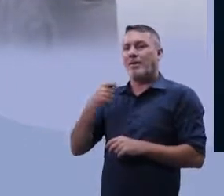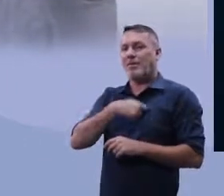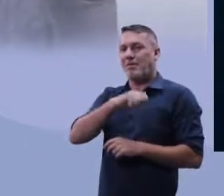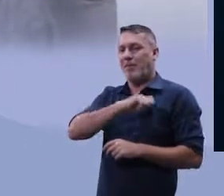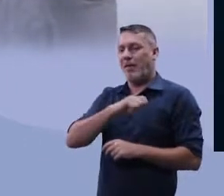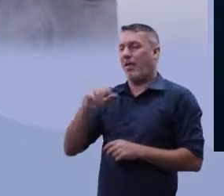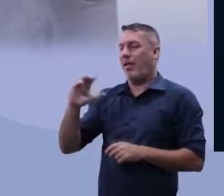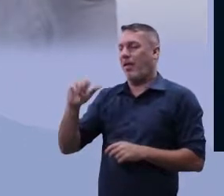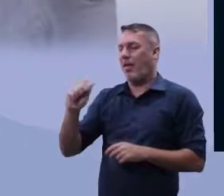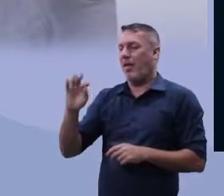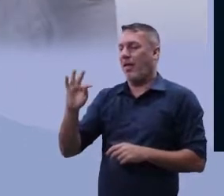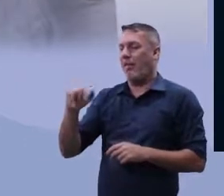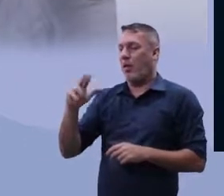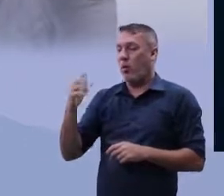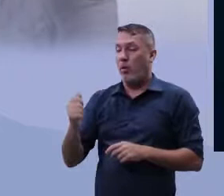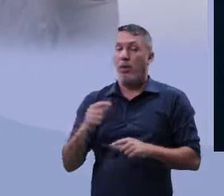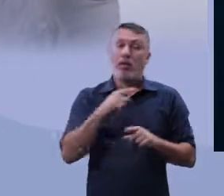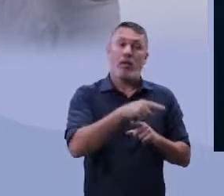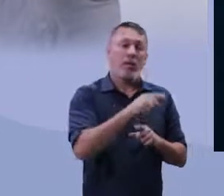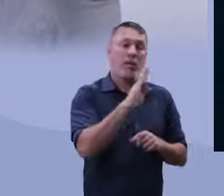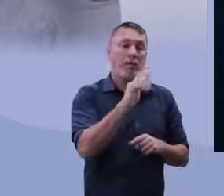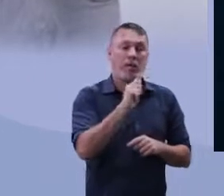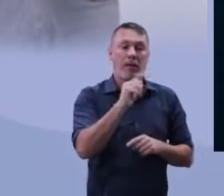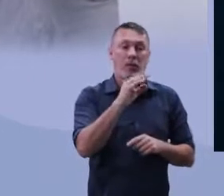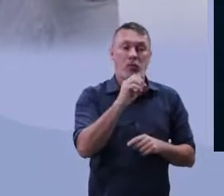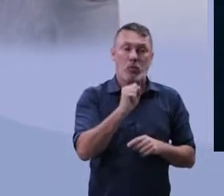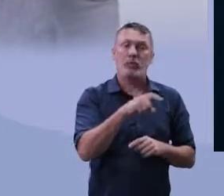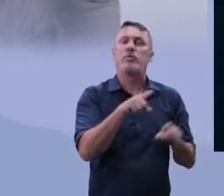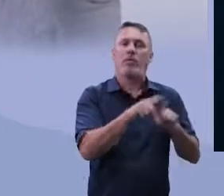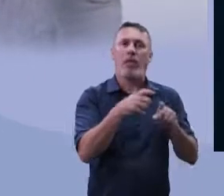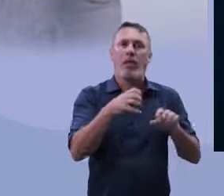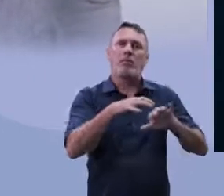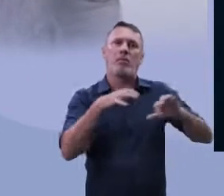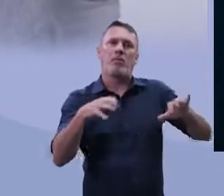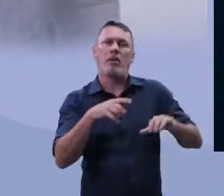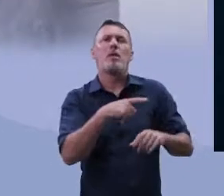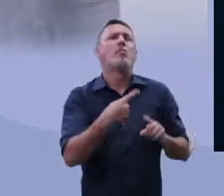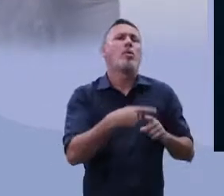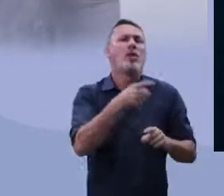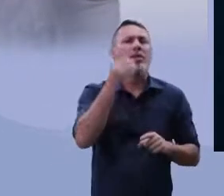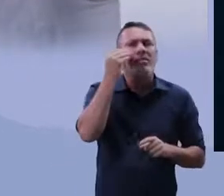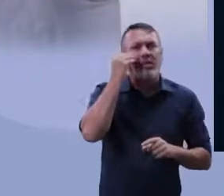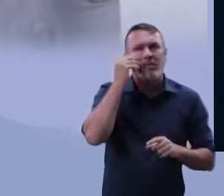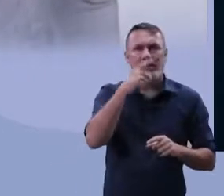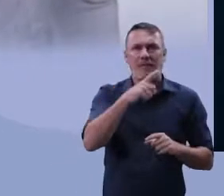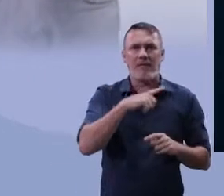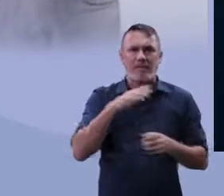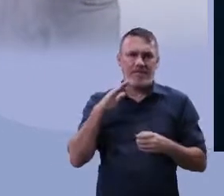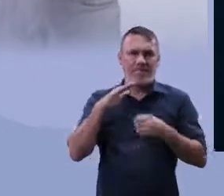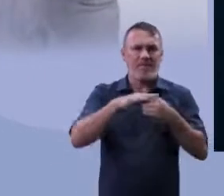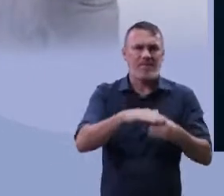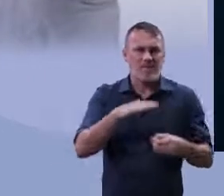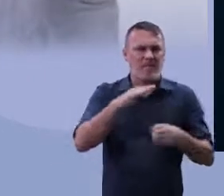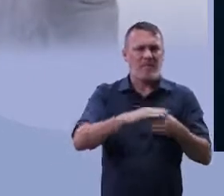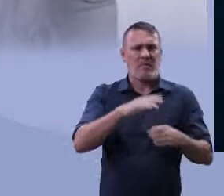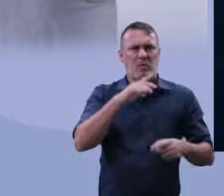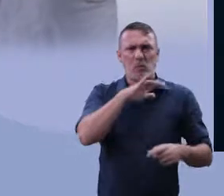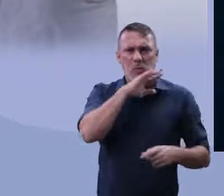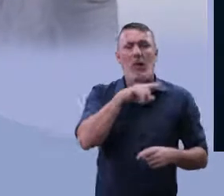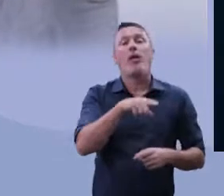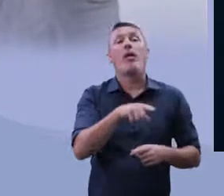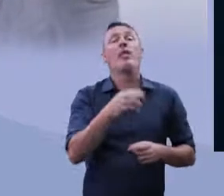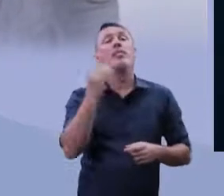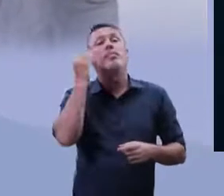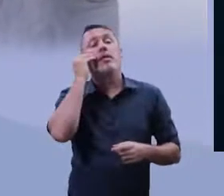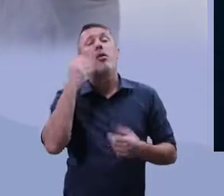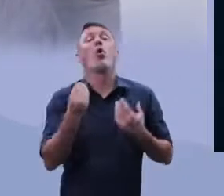busca. Só que eles tentaram, vamos dizer assim, devido à forte repressão que sofria,